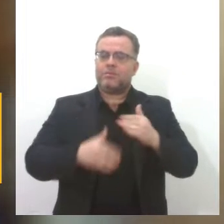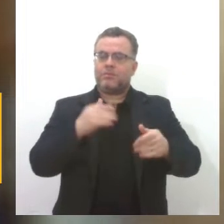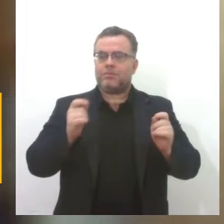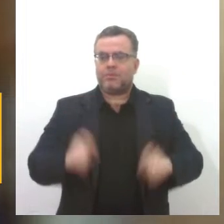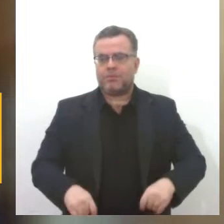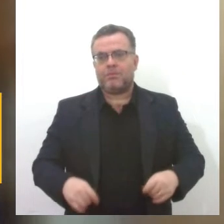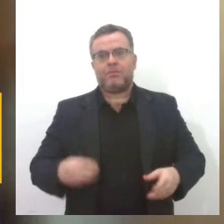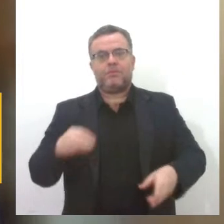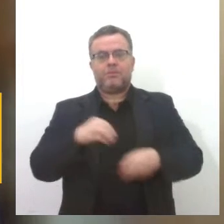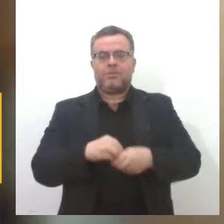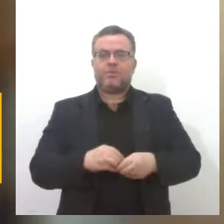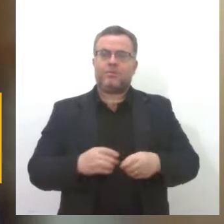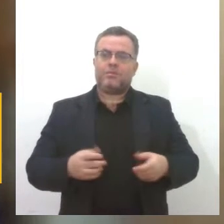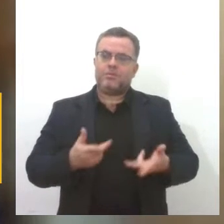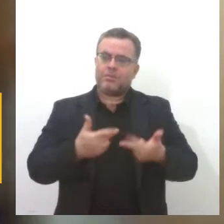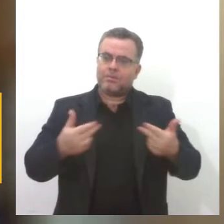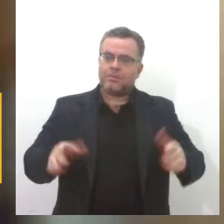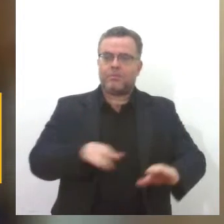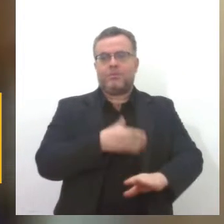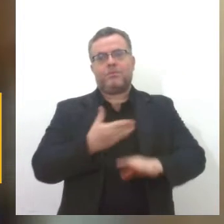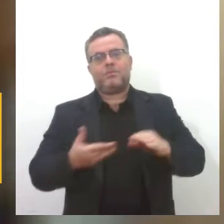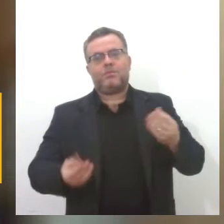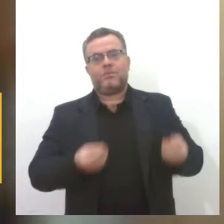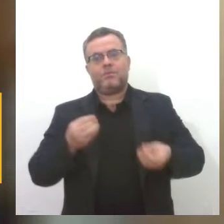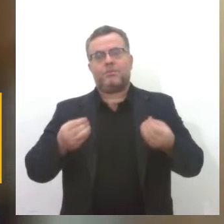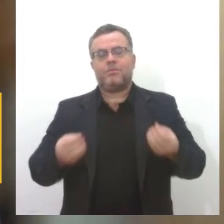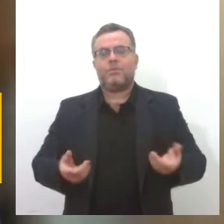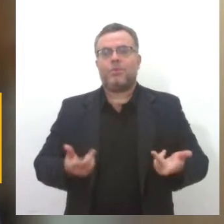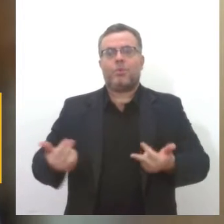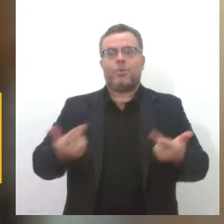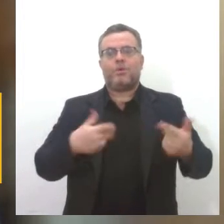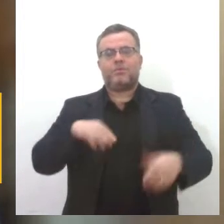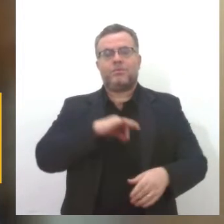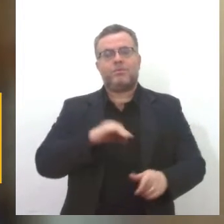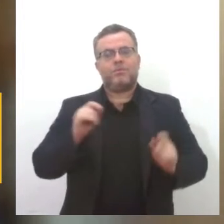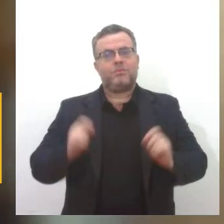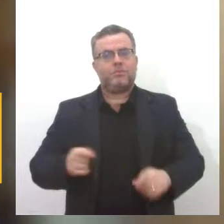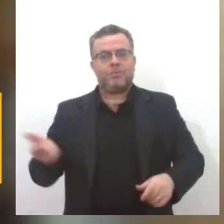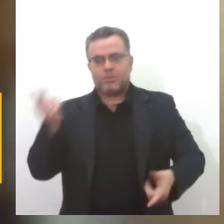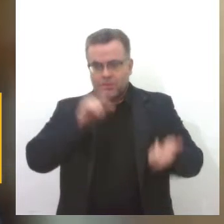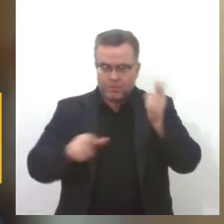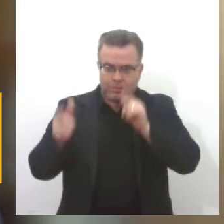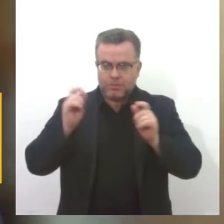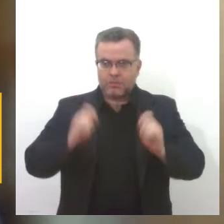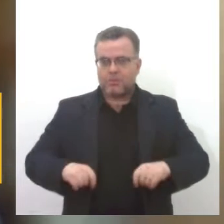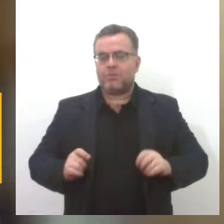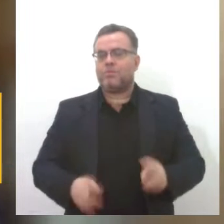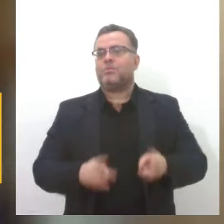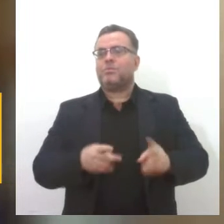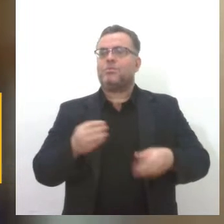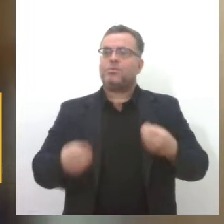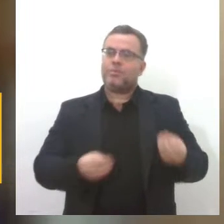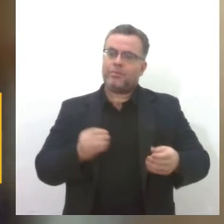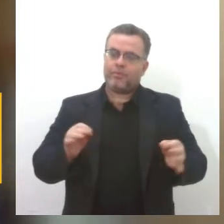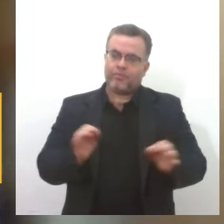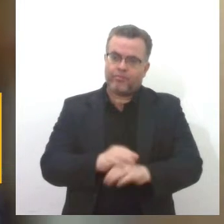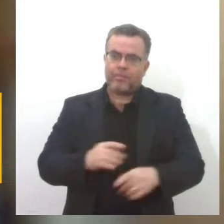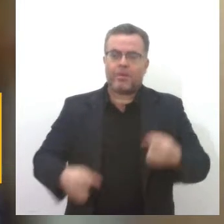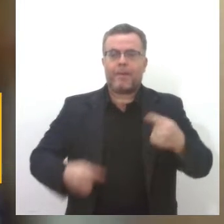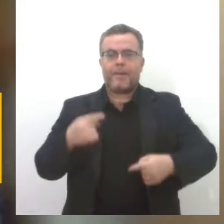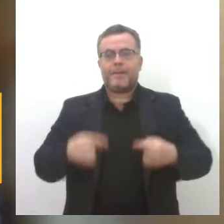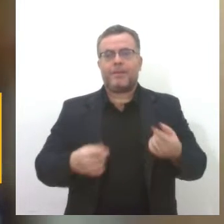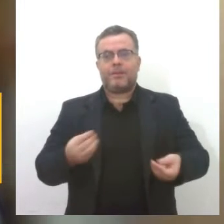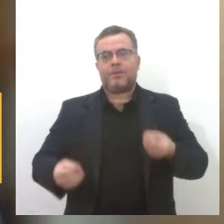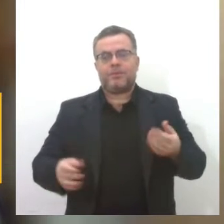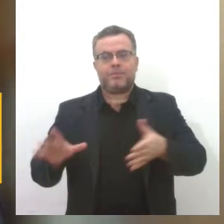dentro da sua carreira, na questão das lutas de igualdade de salários, na questão das conquistas de espaços dentro da política, dentro do